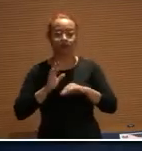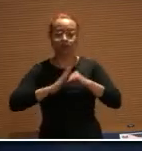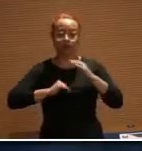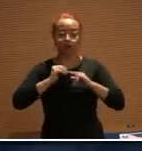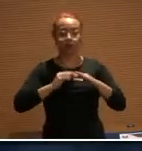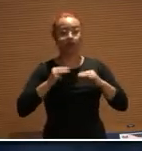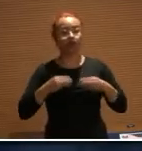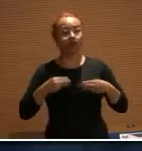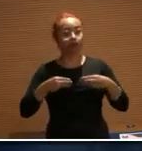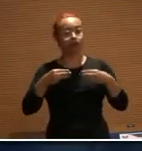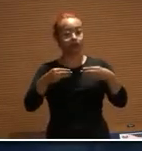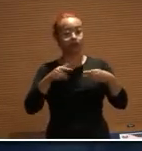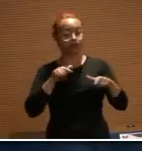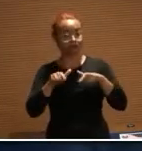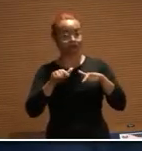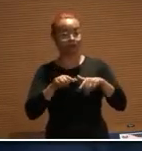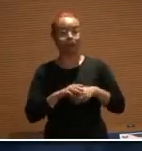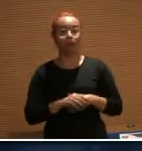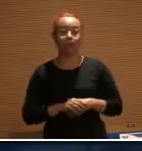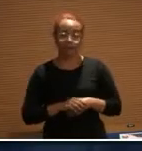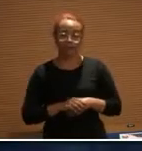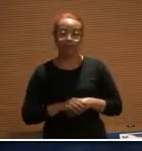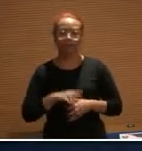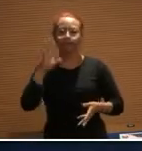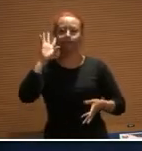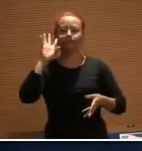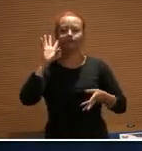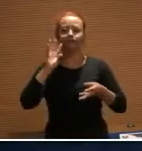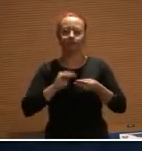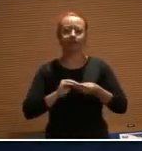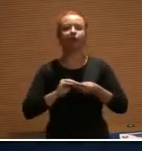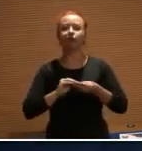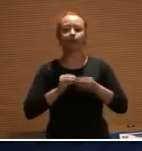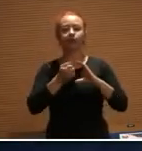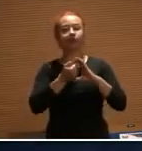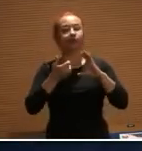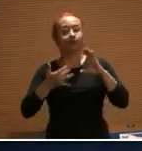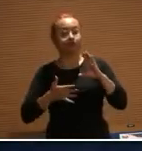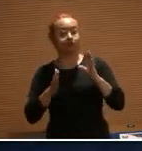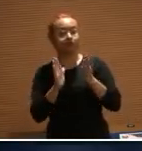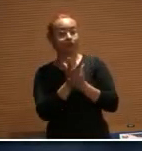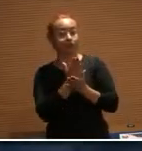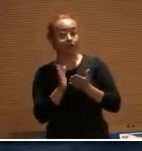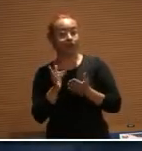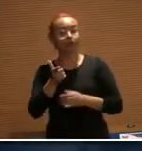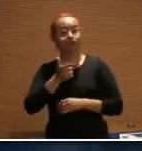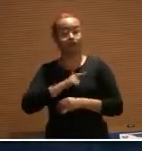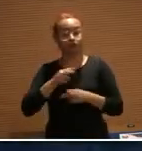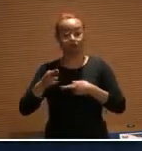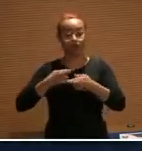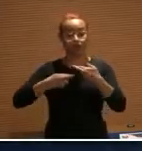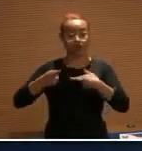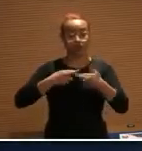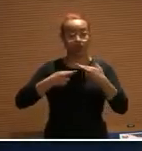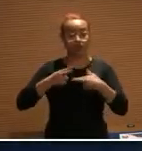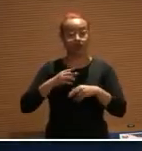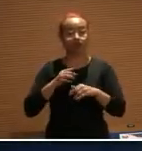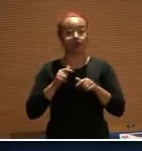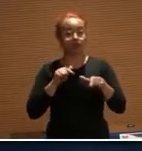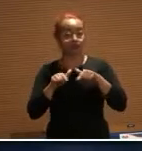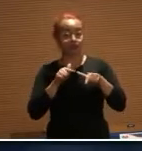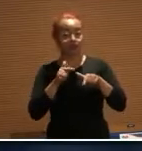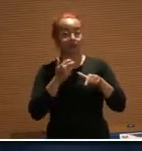Então, concluímos que algumas características nós encontramos na existência de relação de emprego de advogados.